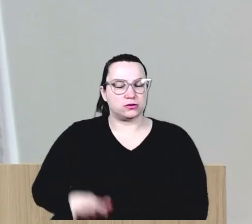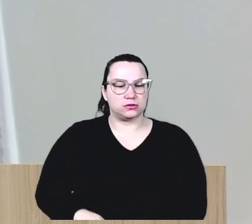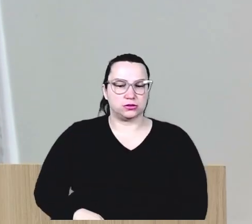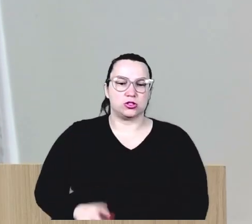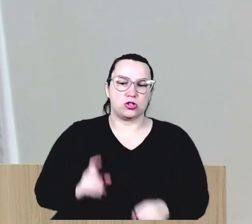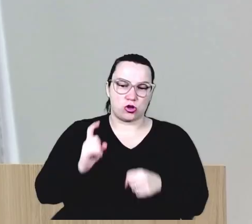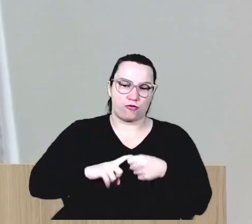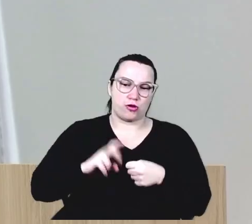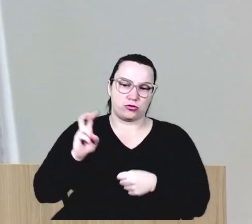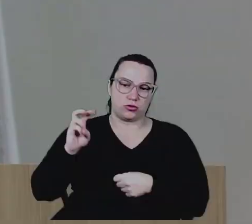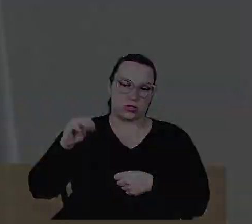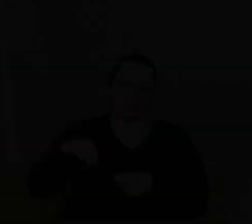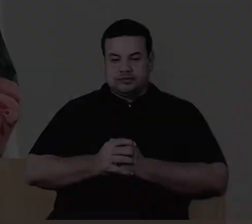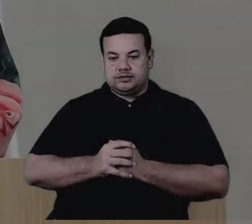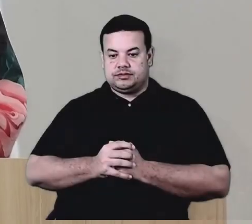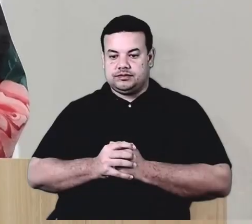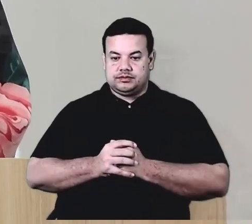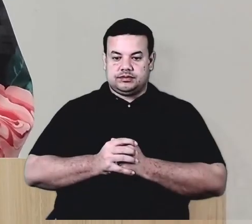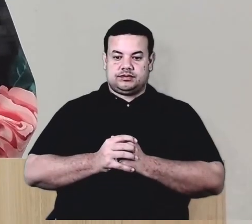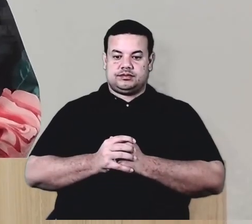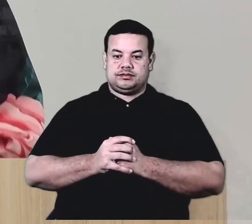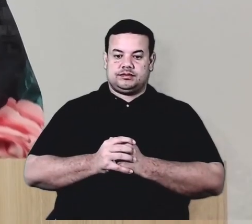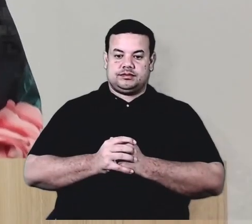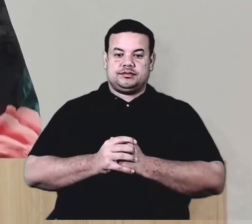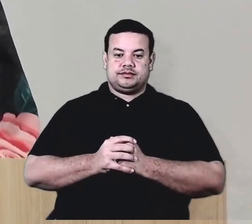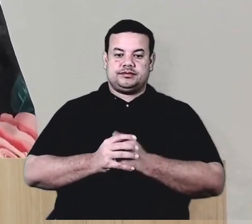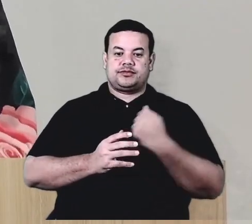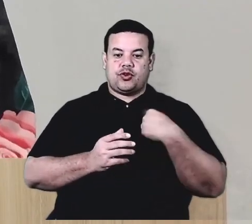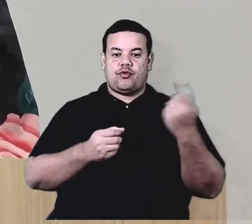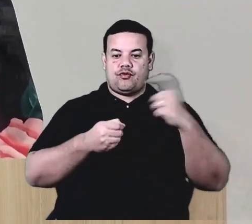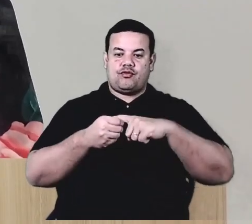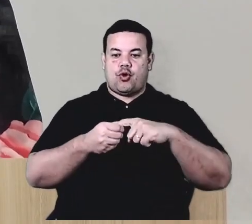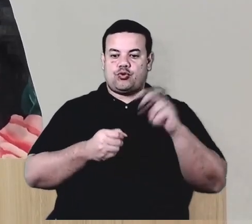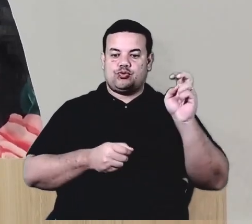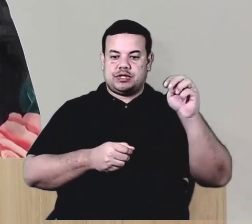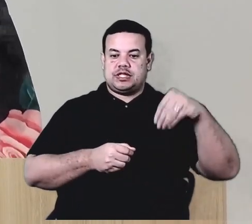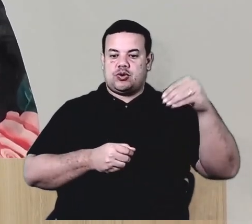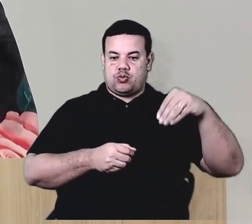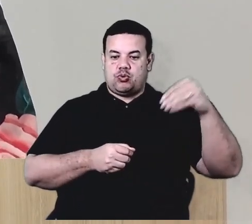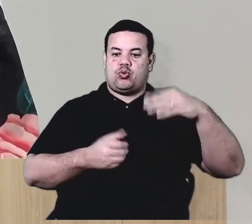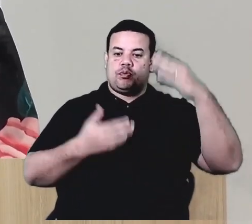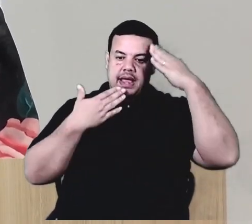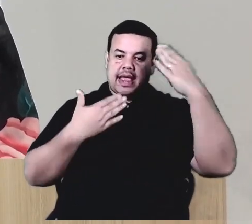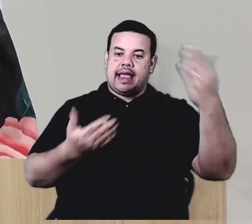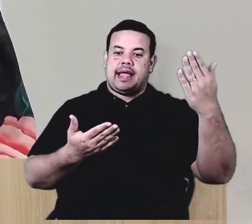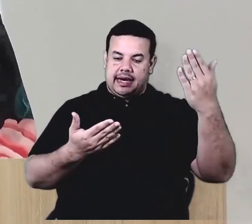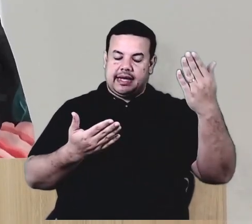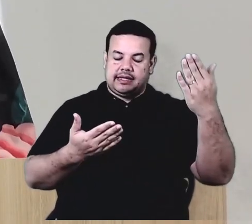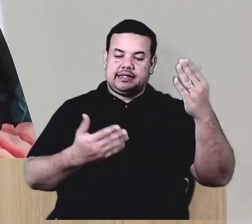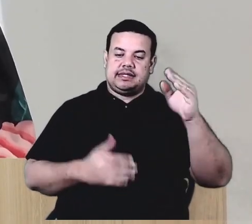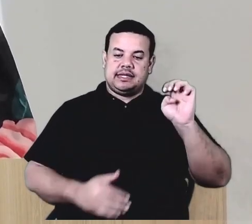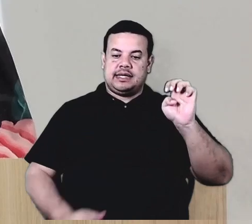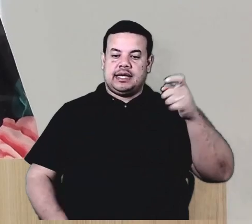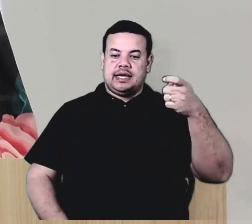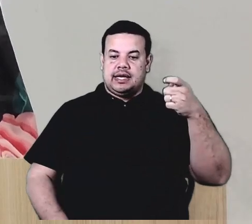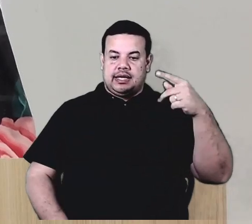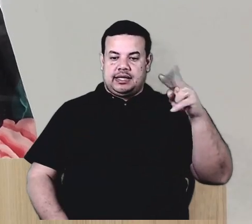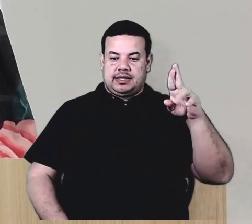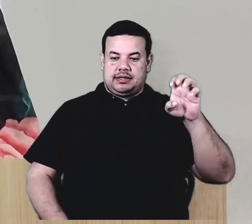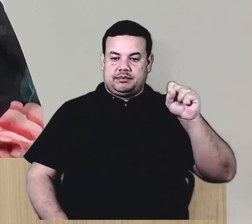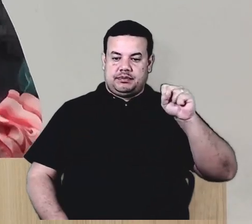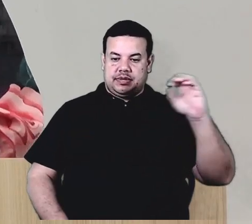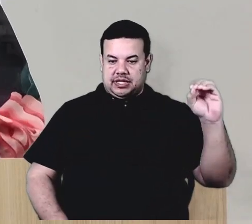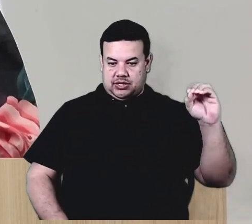meus cinco minutos, se precisar. Volto nos meus cinco minutos para agradecer a Expresso Nordeste por disponibilizar dez